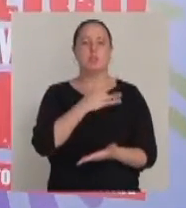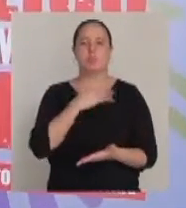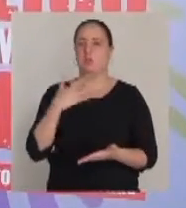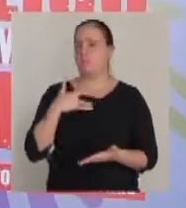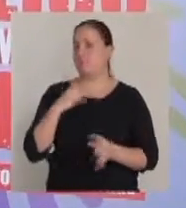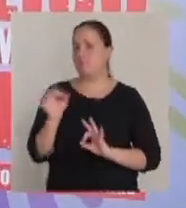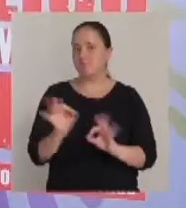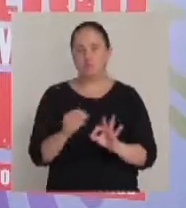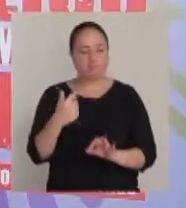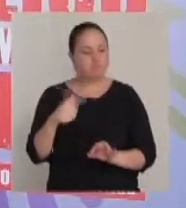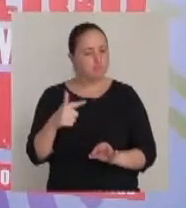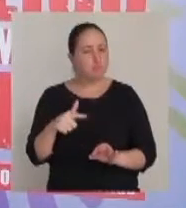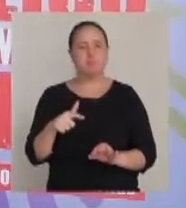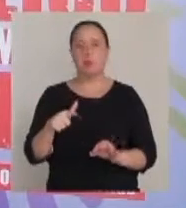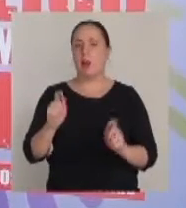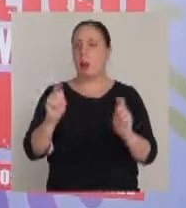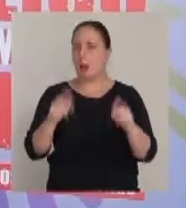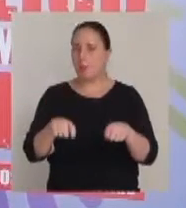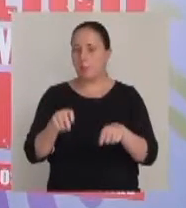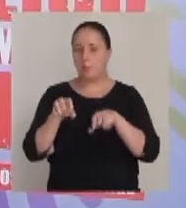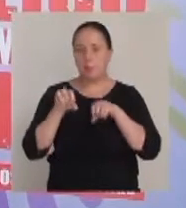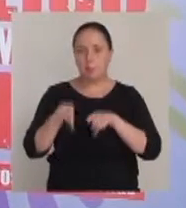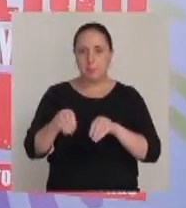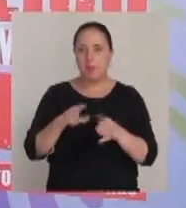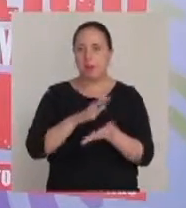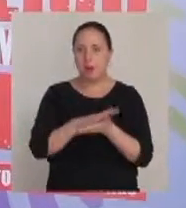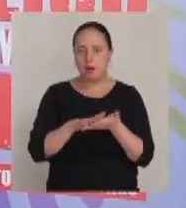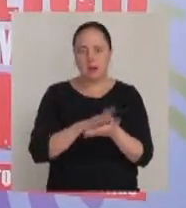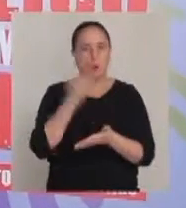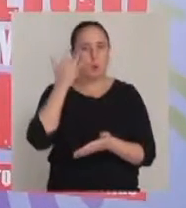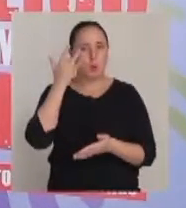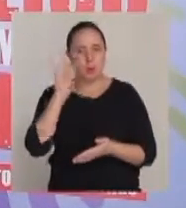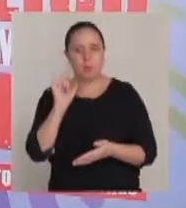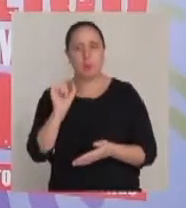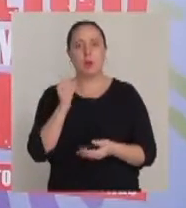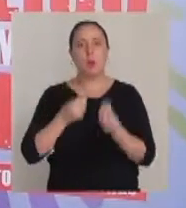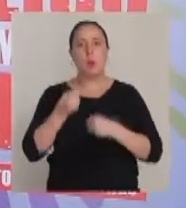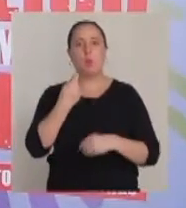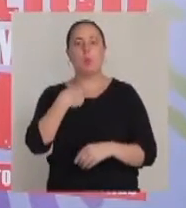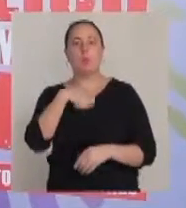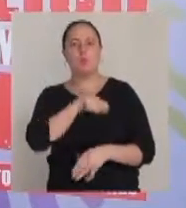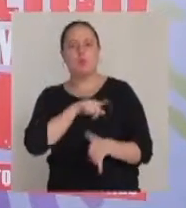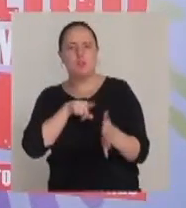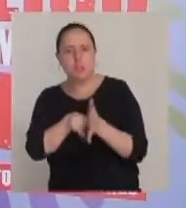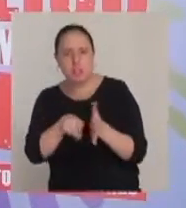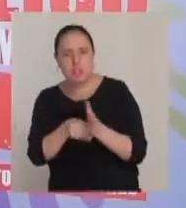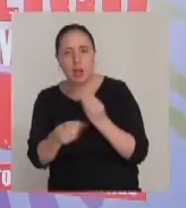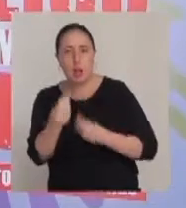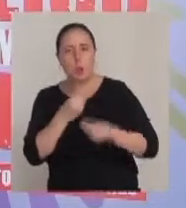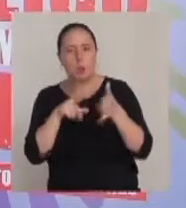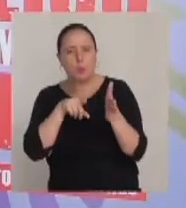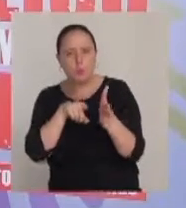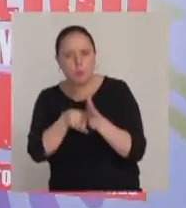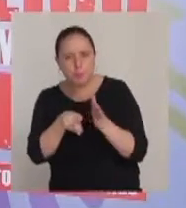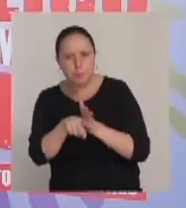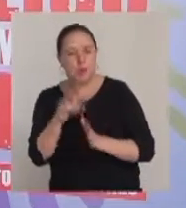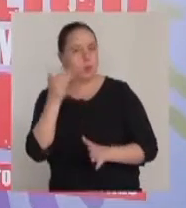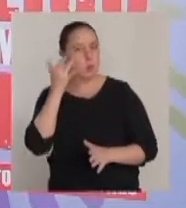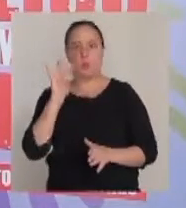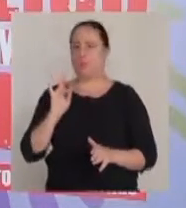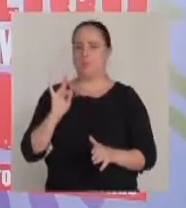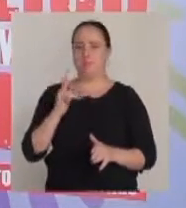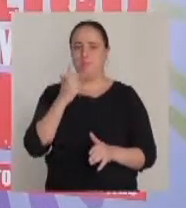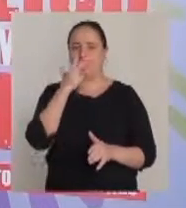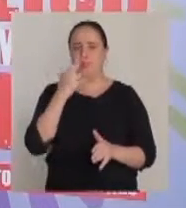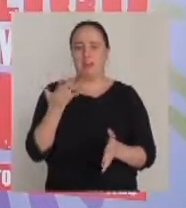saúde não estão preparados, não sabem o que é fiscalizar, não sabem o que tem que fazer, não sabem como fiscalizar e